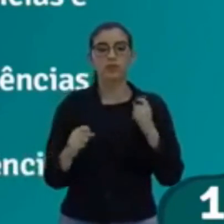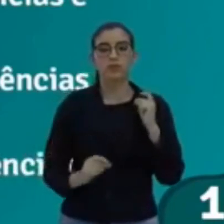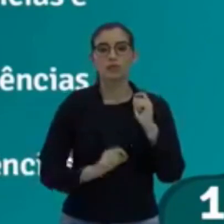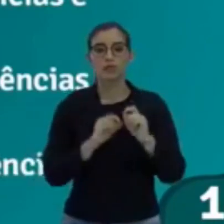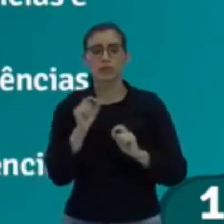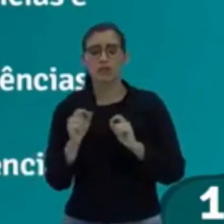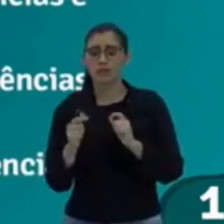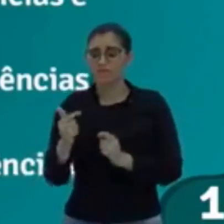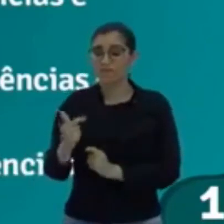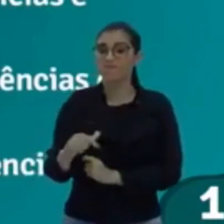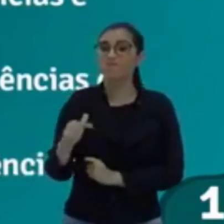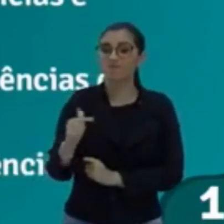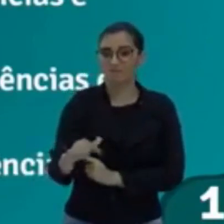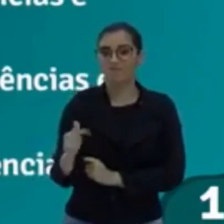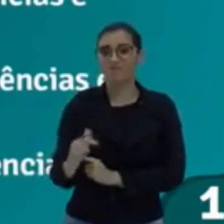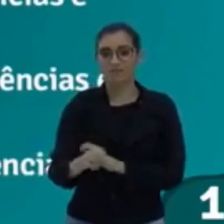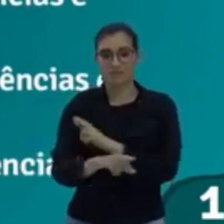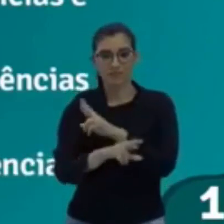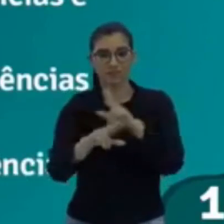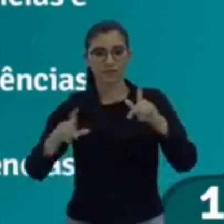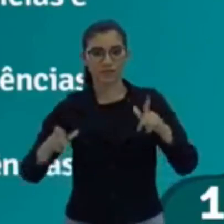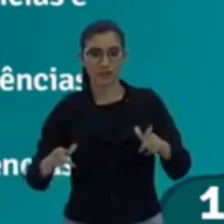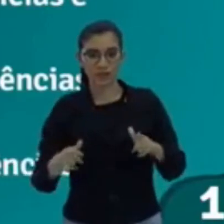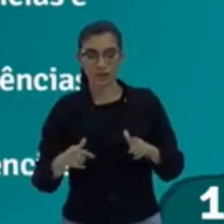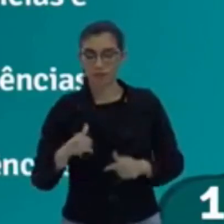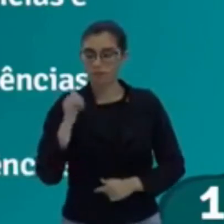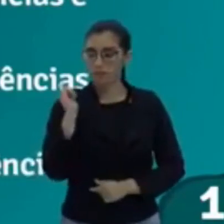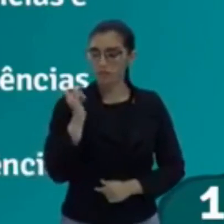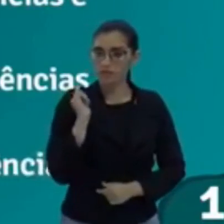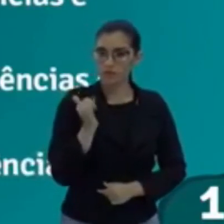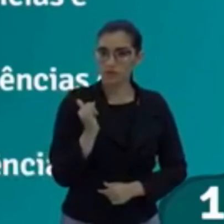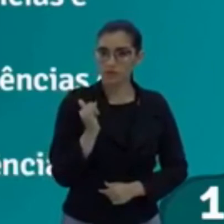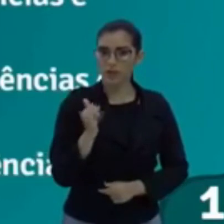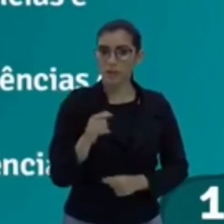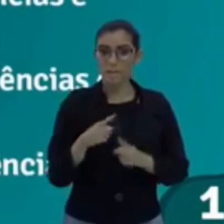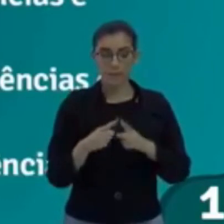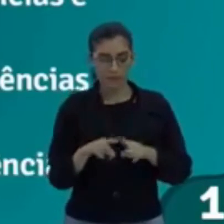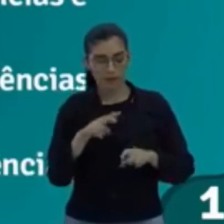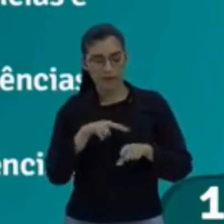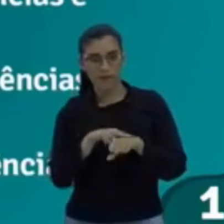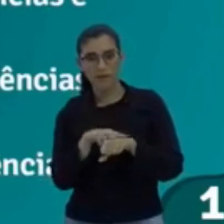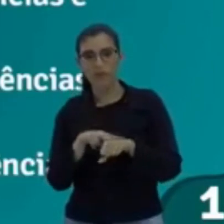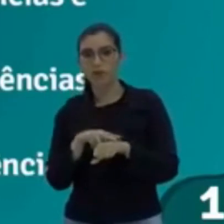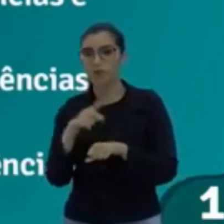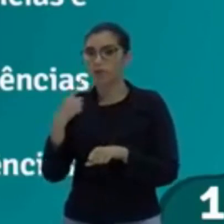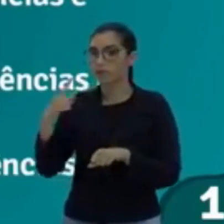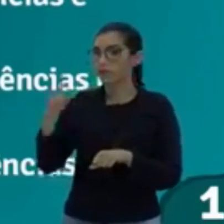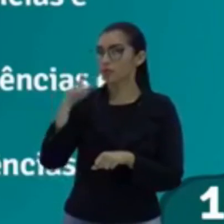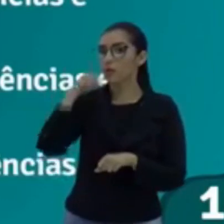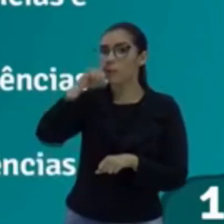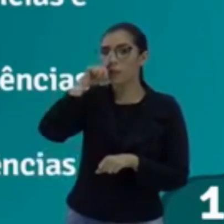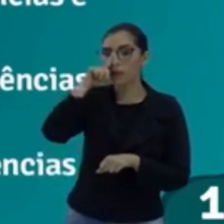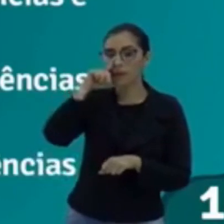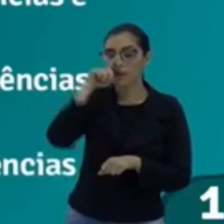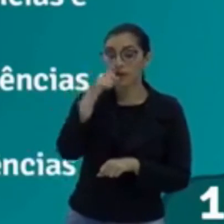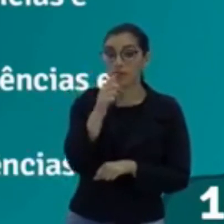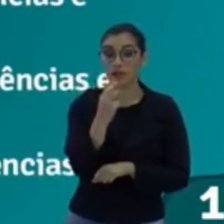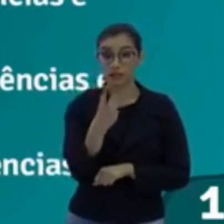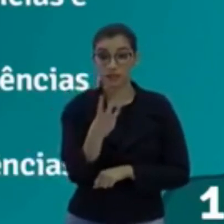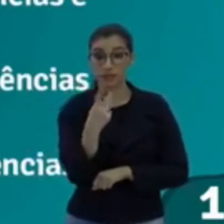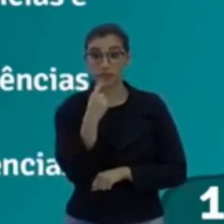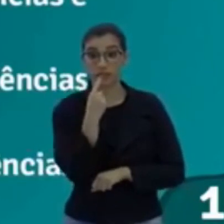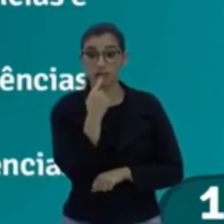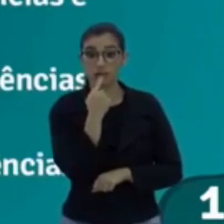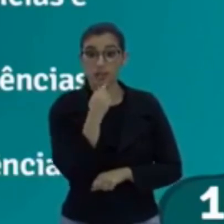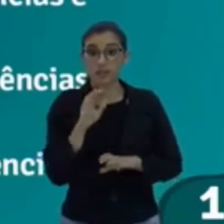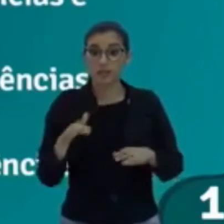Frequências diferentes. São eletromagnéticas, mas uma é verde, a outra é amarela e a terceira é vermelha. Então,